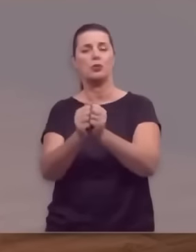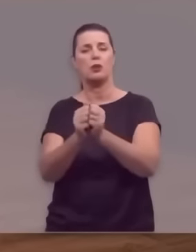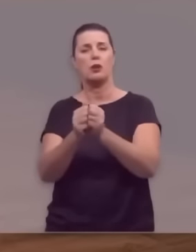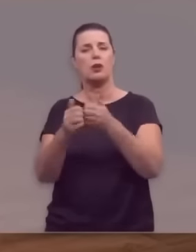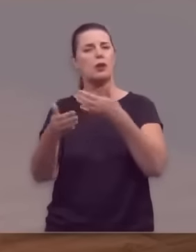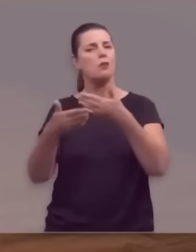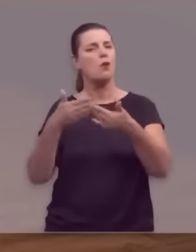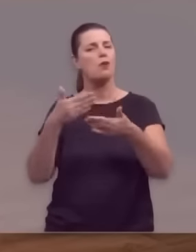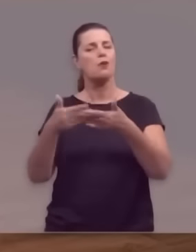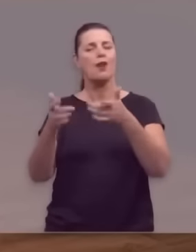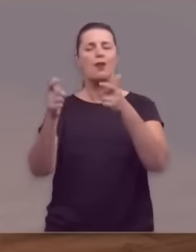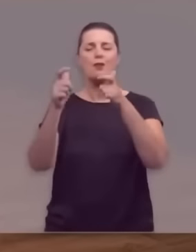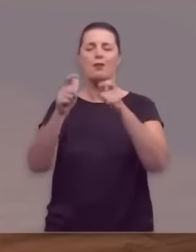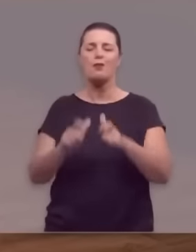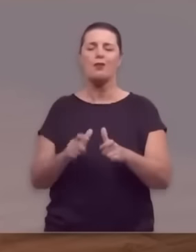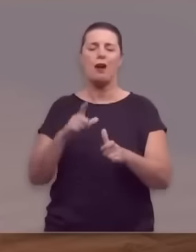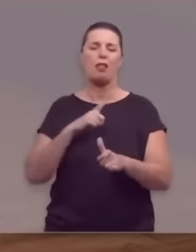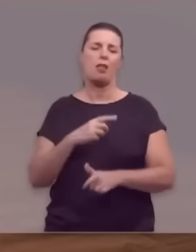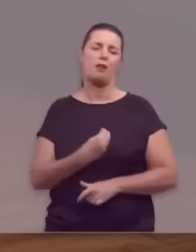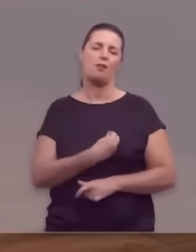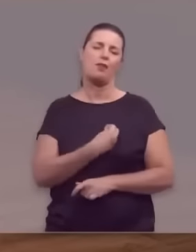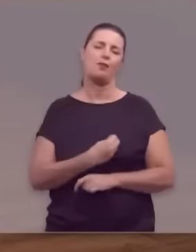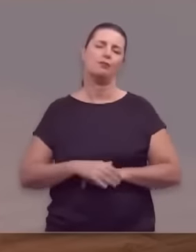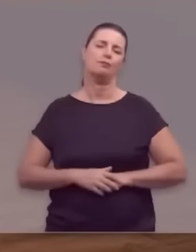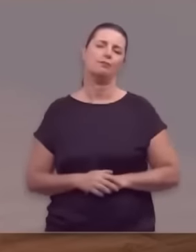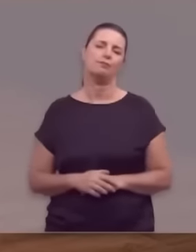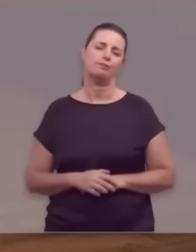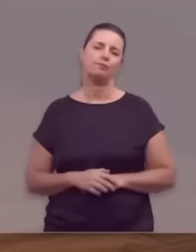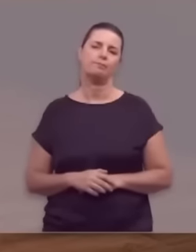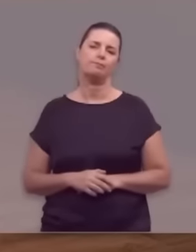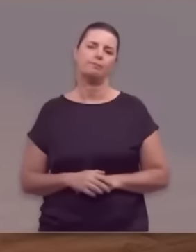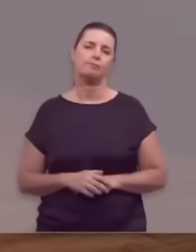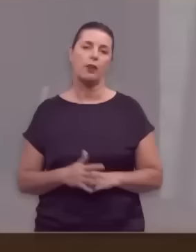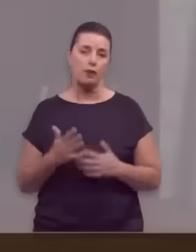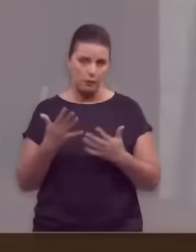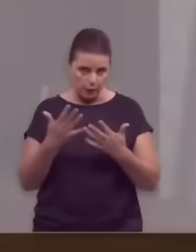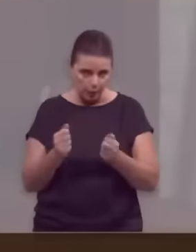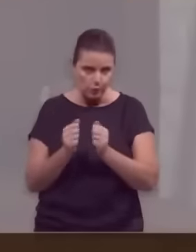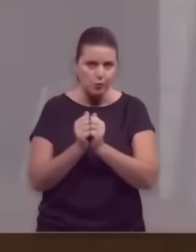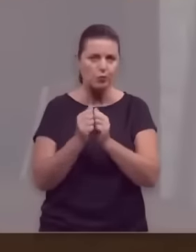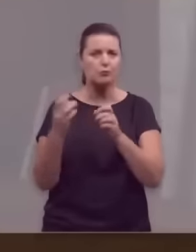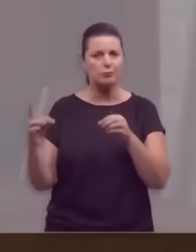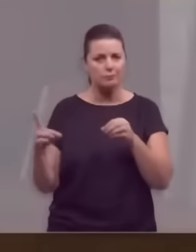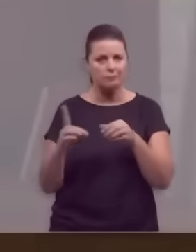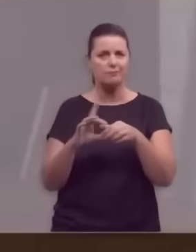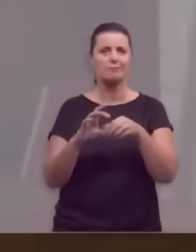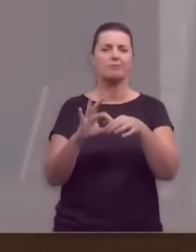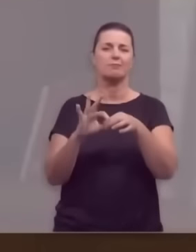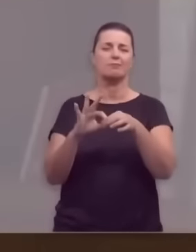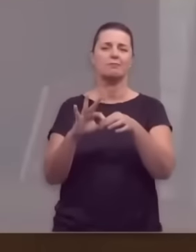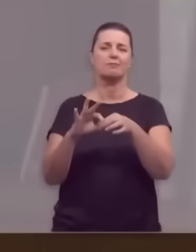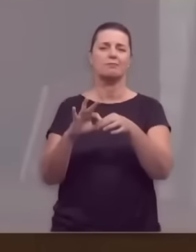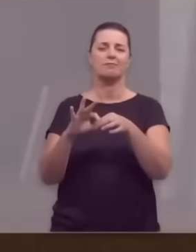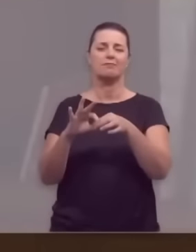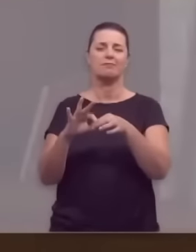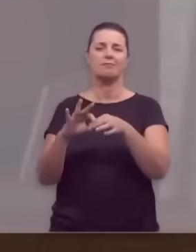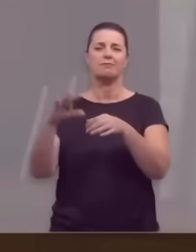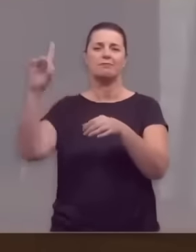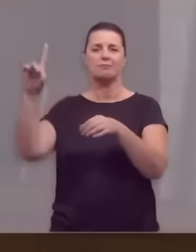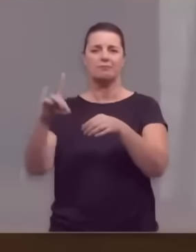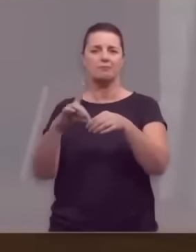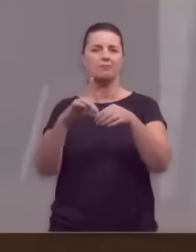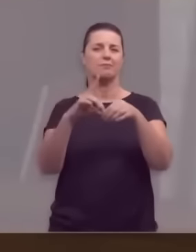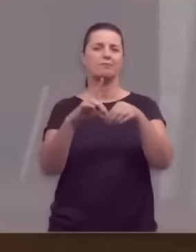onde quer que andares. Vamos andar juntos, pelas estradas